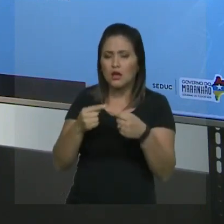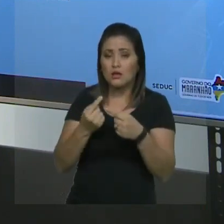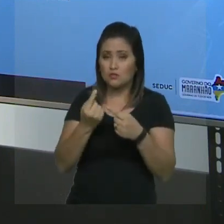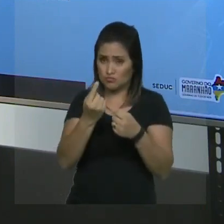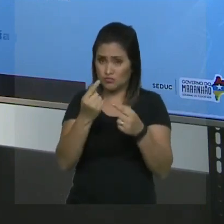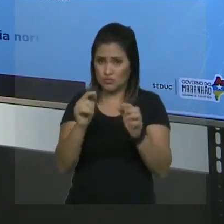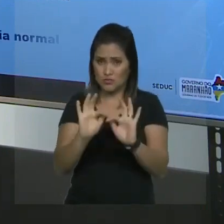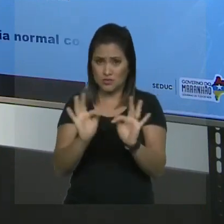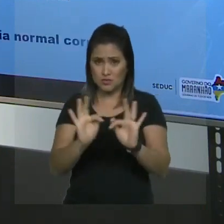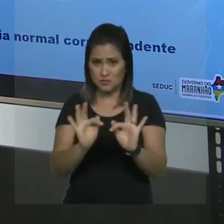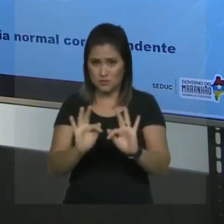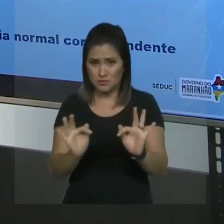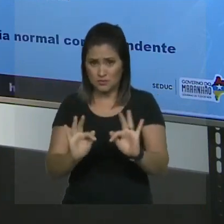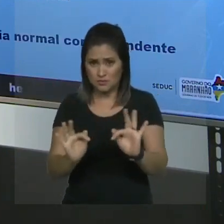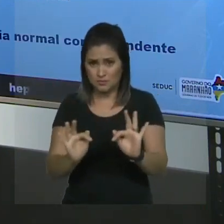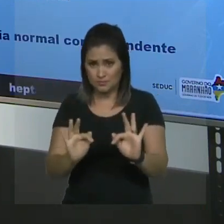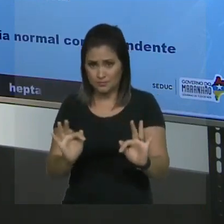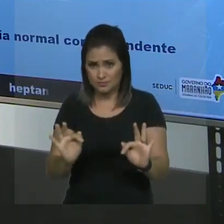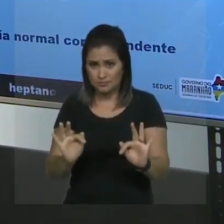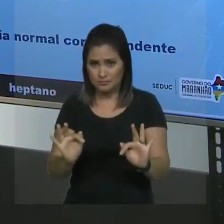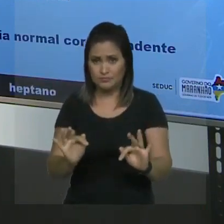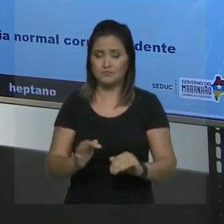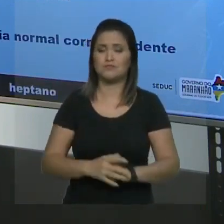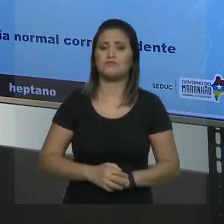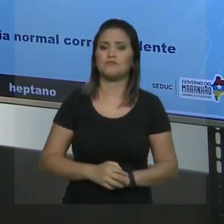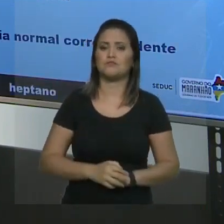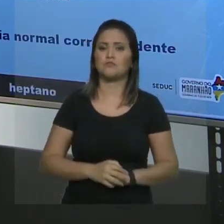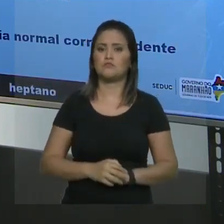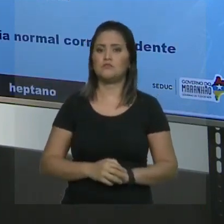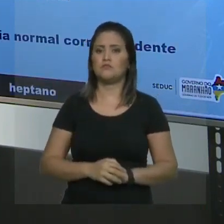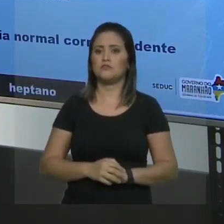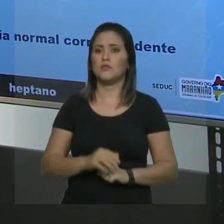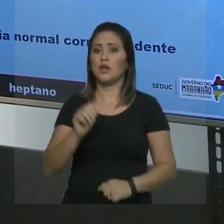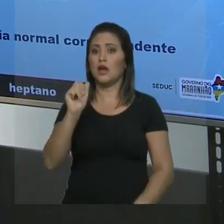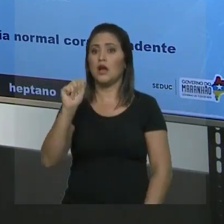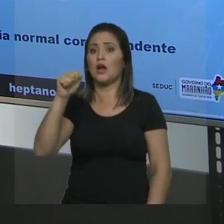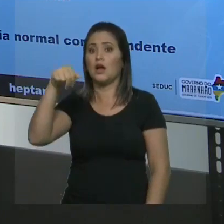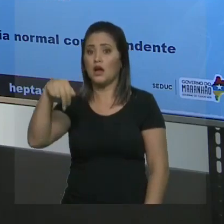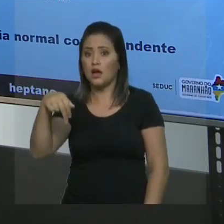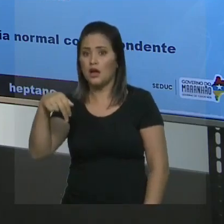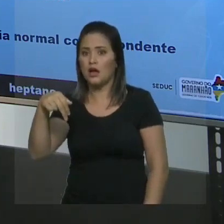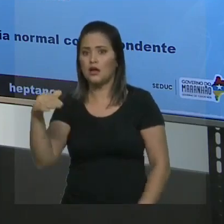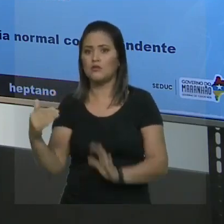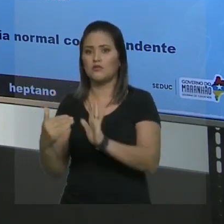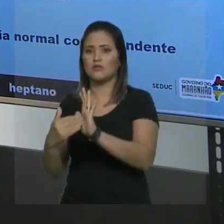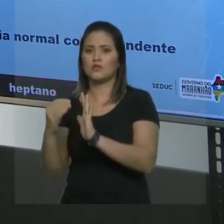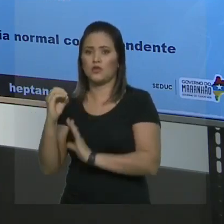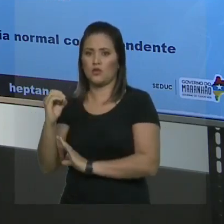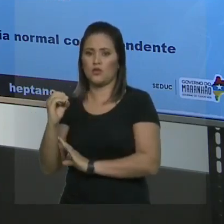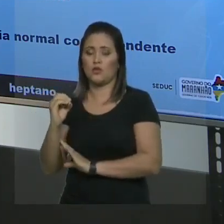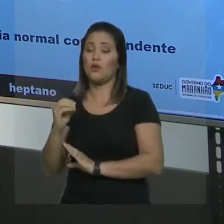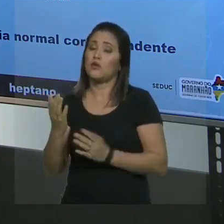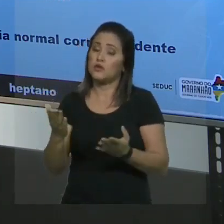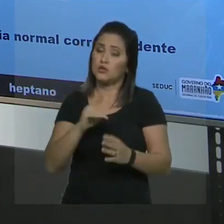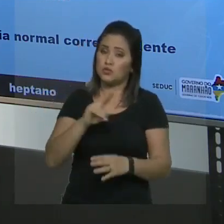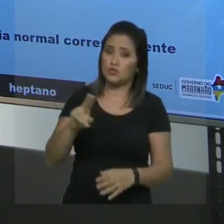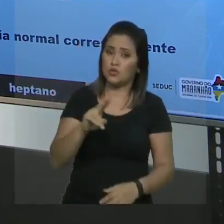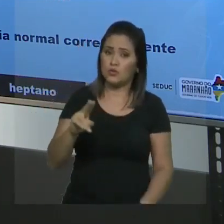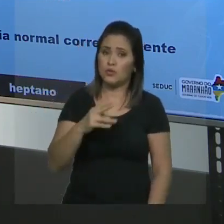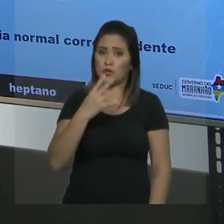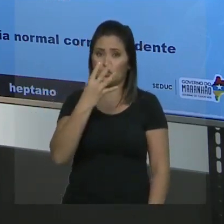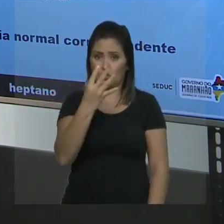terminando a sequência, sete carbonos hepti, ligações simples an. Mais ó. Então o desse composto é quatro